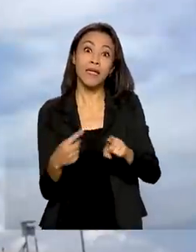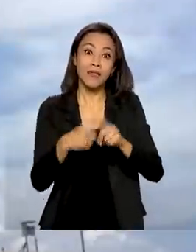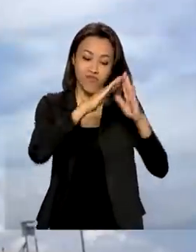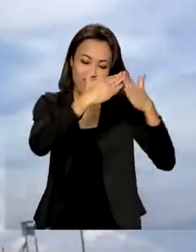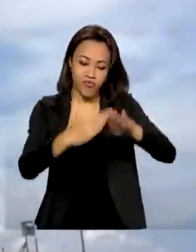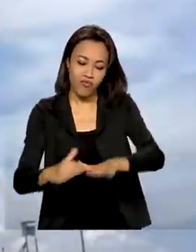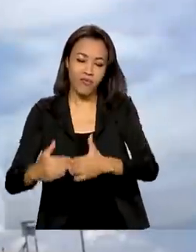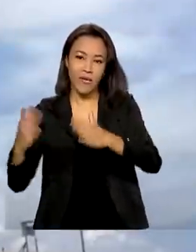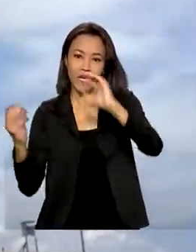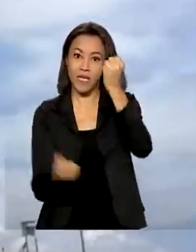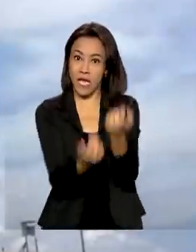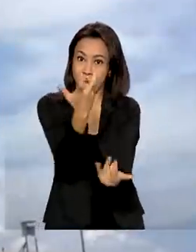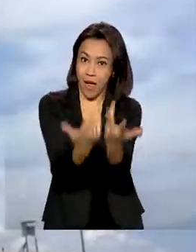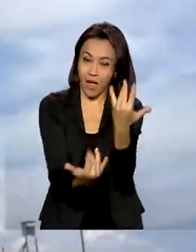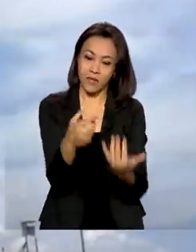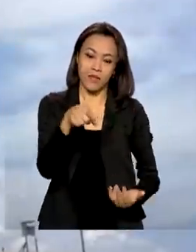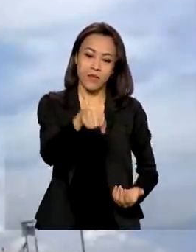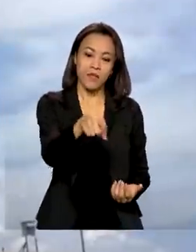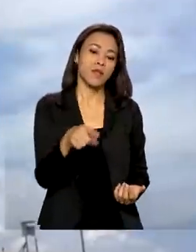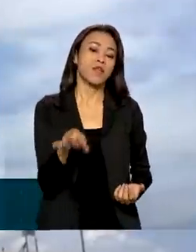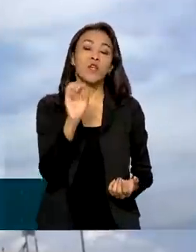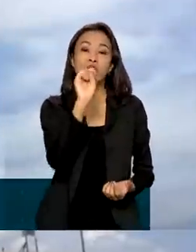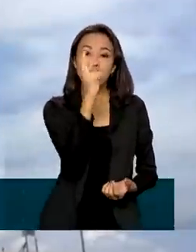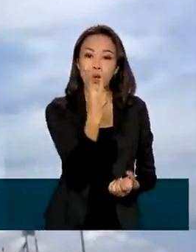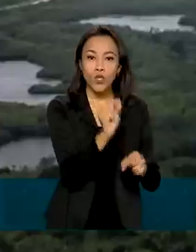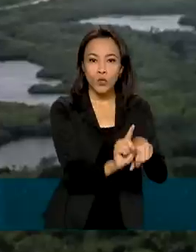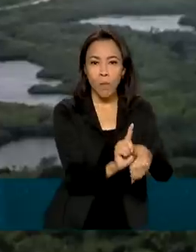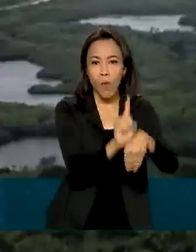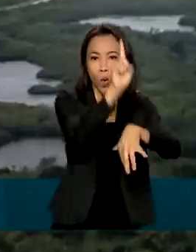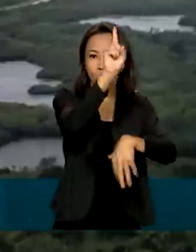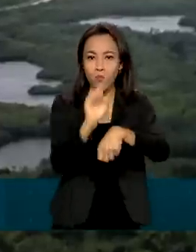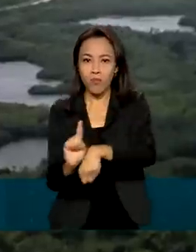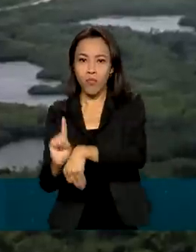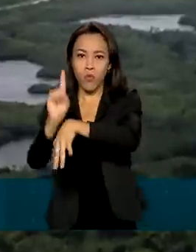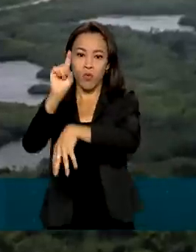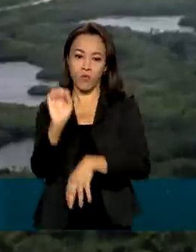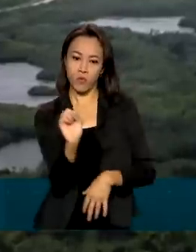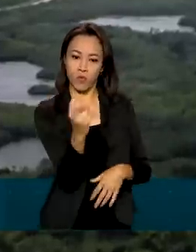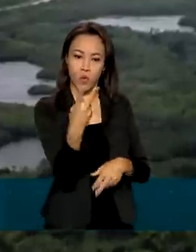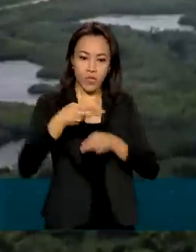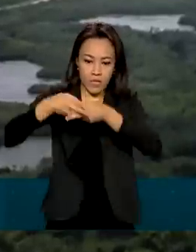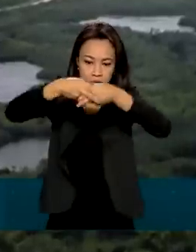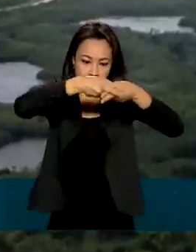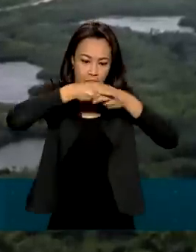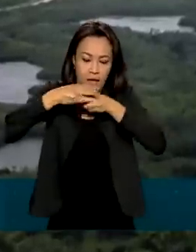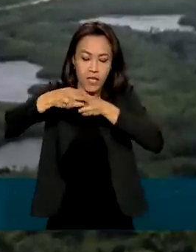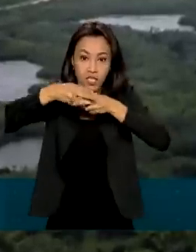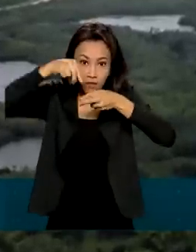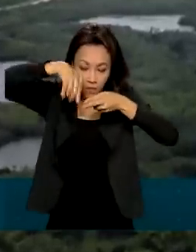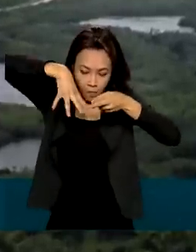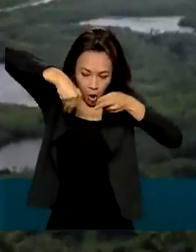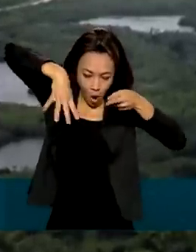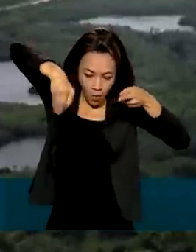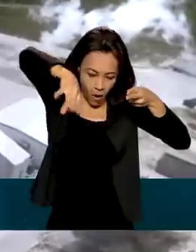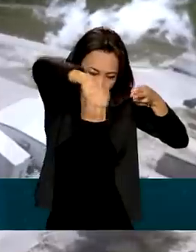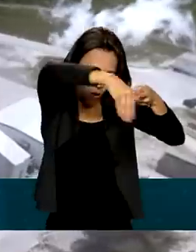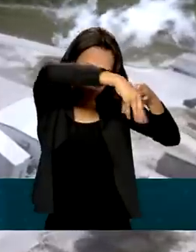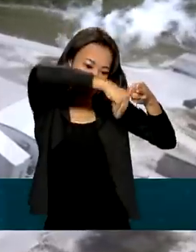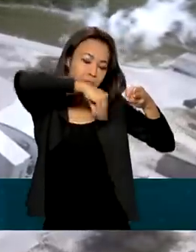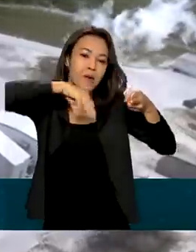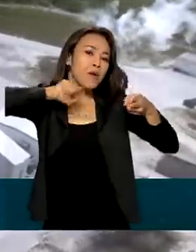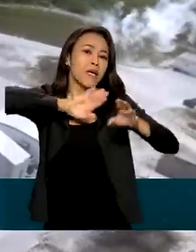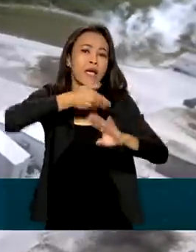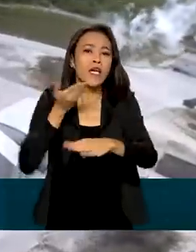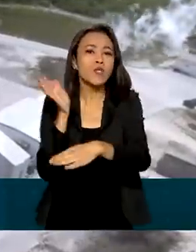Os satélites Carcara 1 e Carcara 2, lançados pela Força Aérea Brasileira, vão gerar imagens de alta resolução e